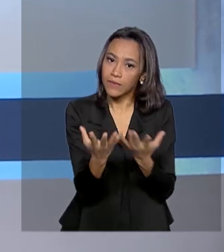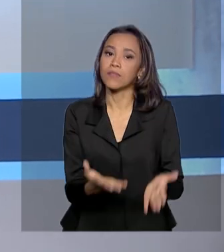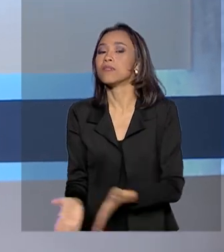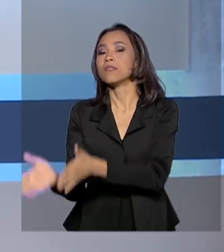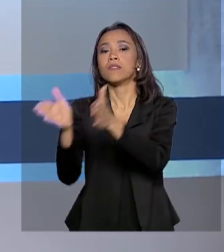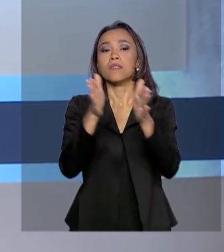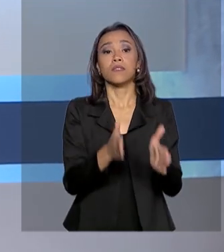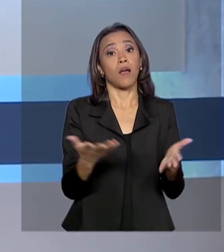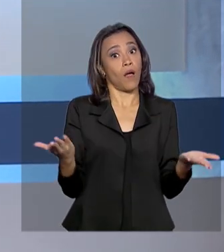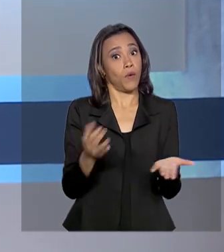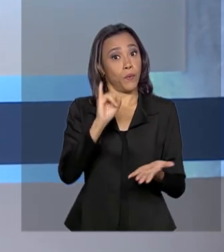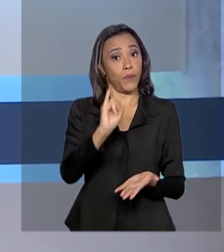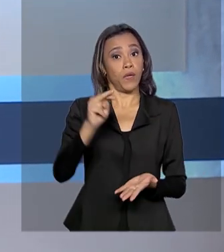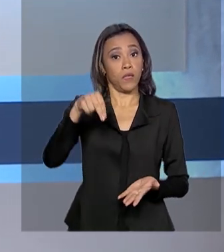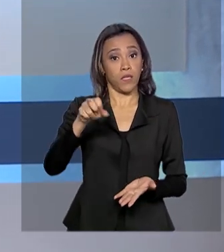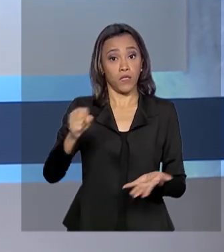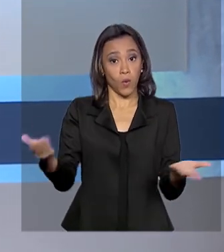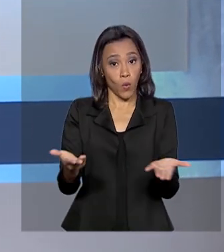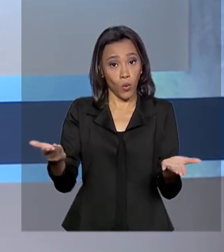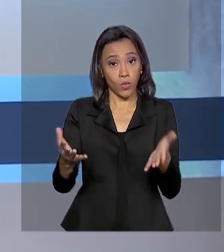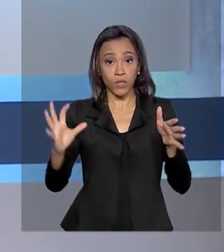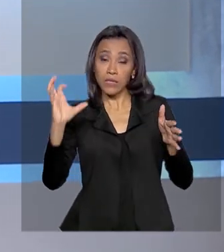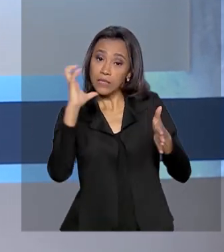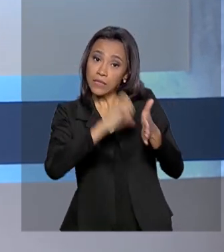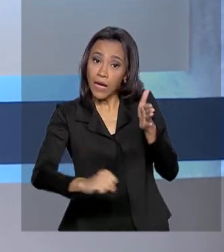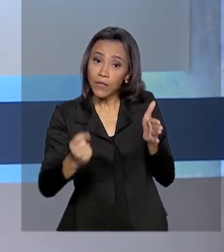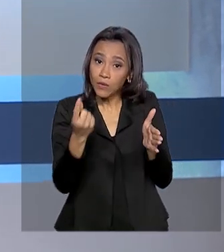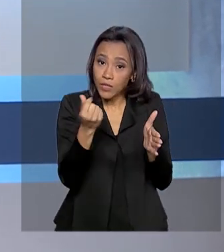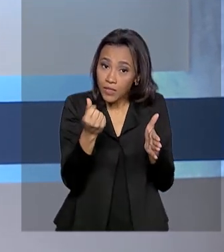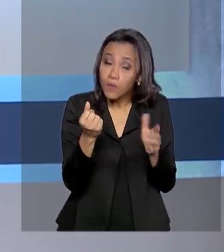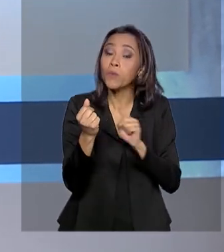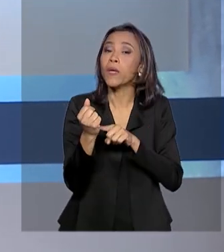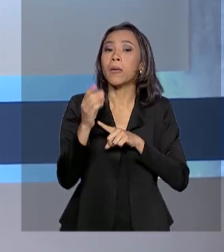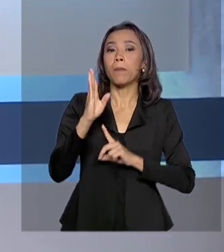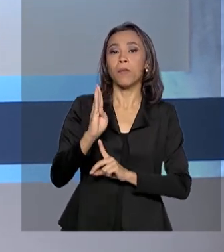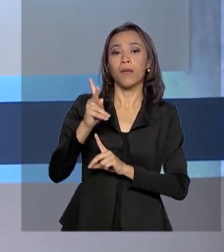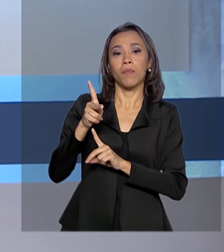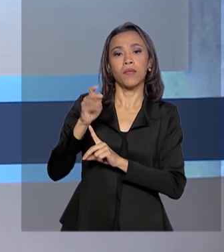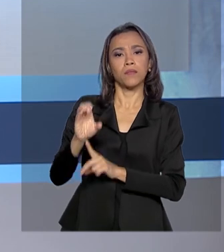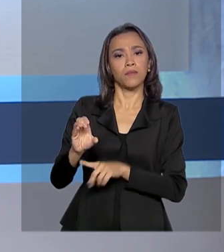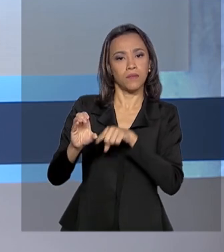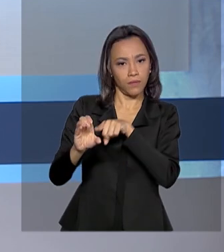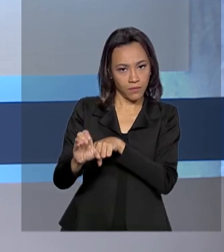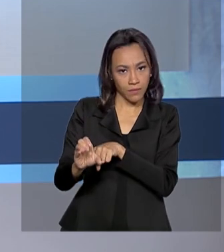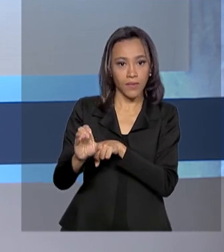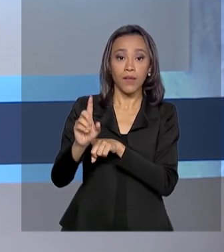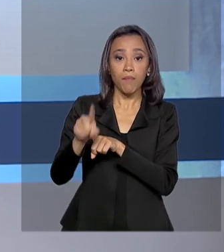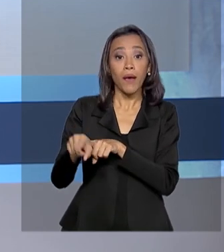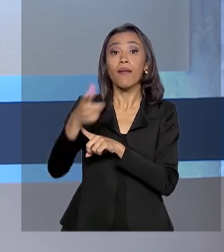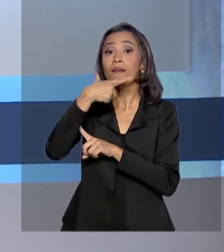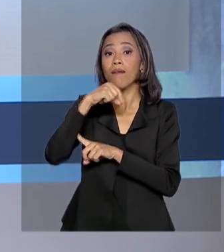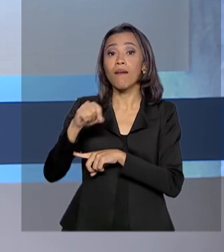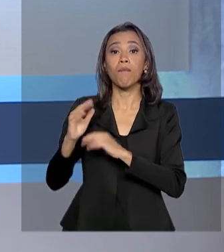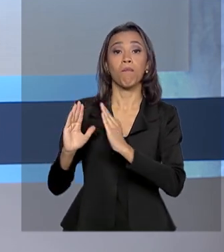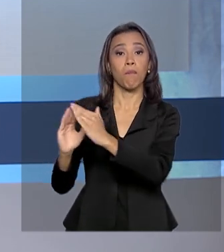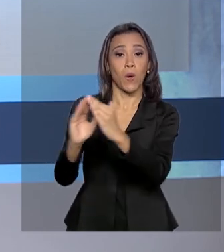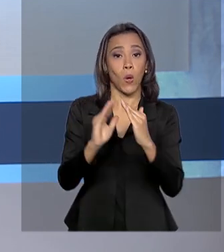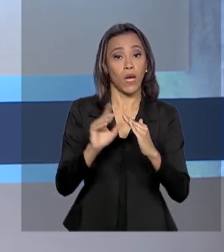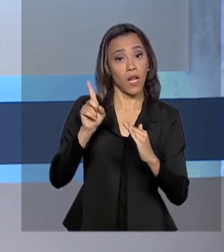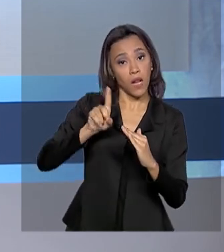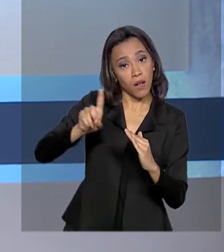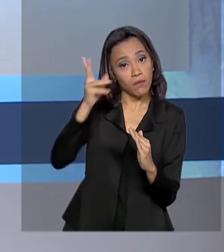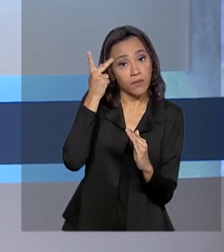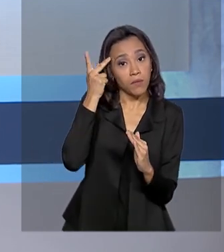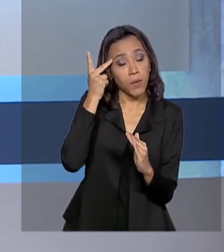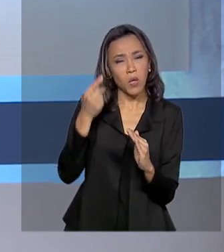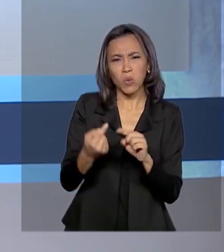E olha, o INSS libera a partir de hoje o saque antecipado do BPC, o benefício de prestação continuada para moradores do Guarujá em São Paulo.